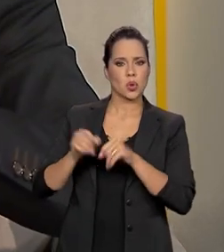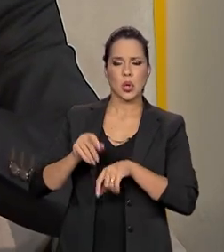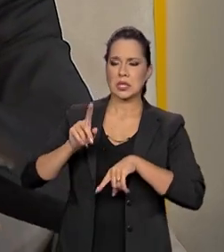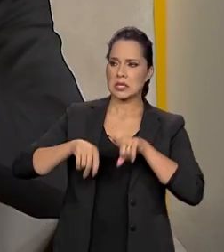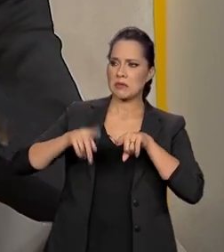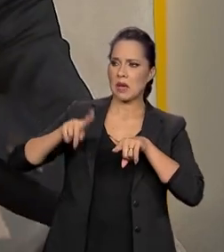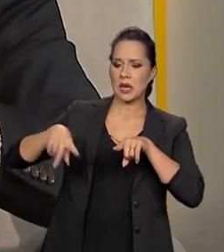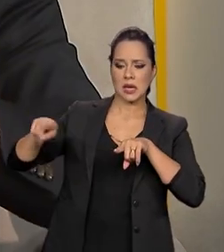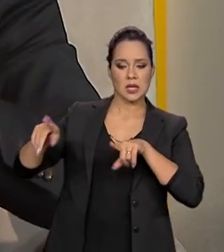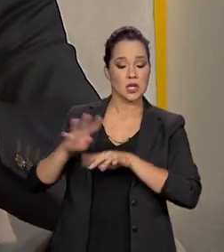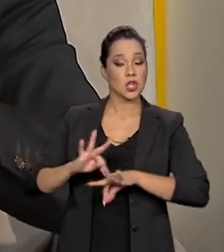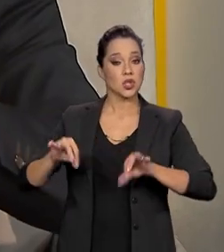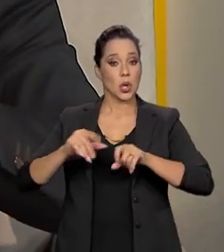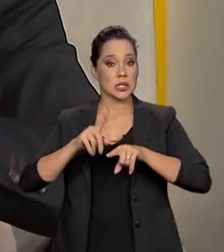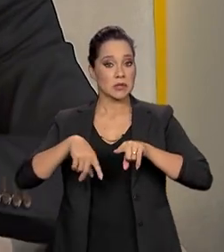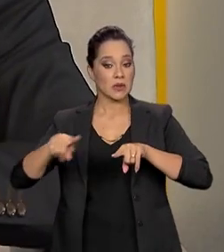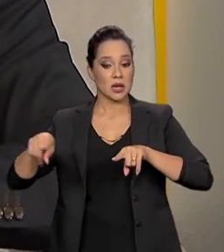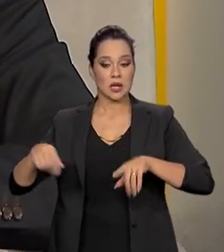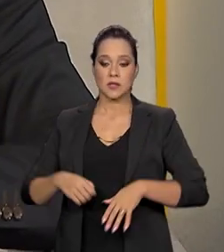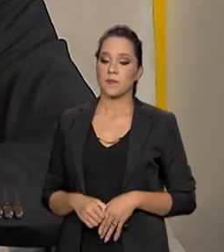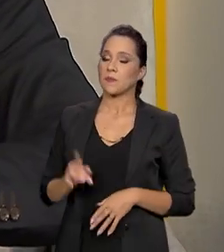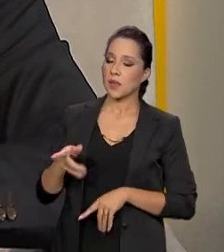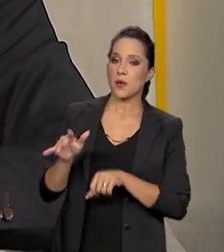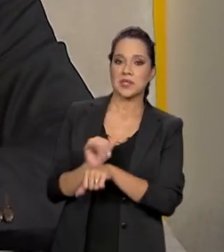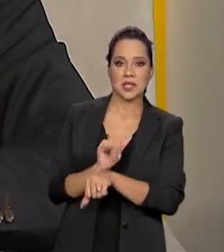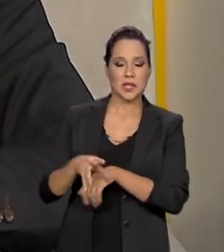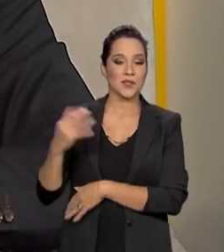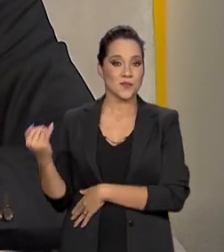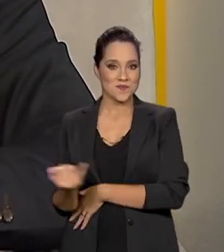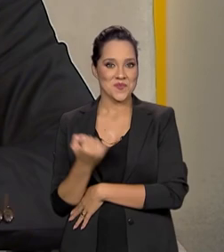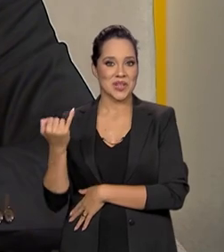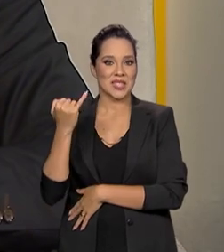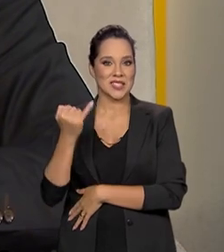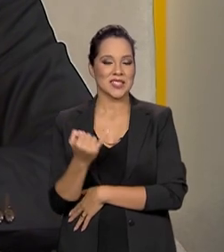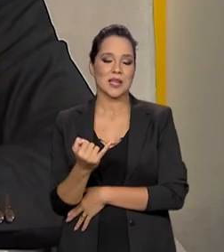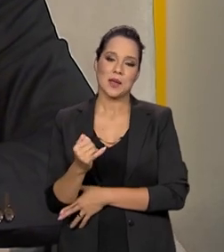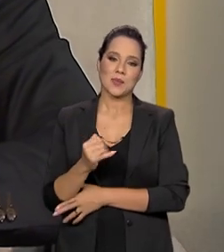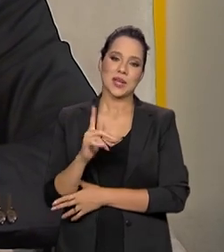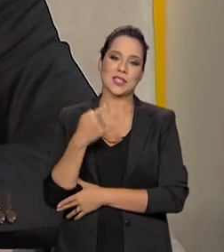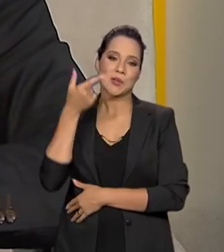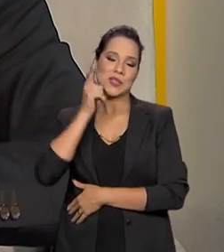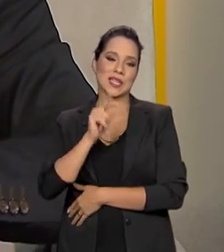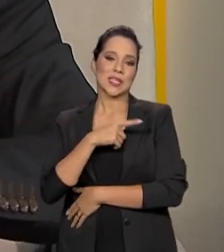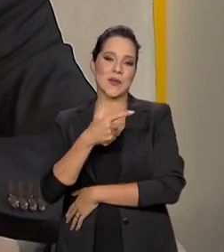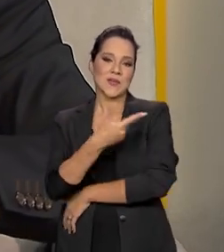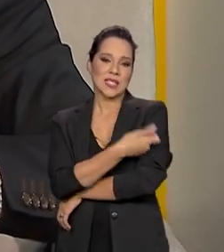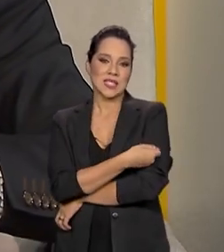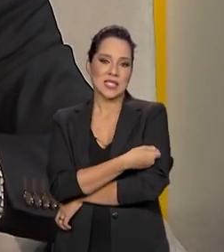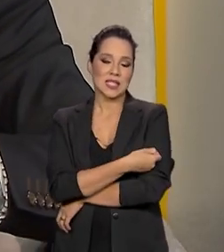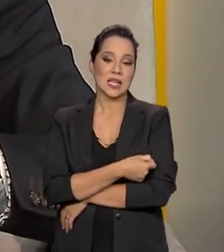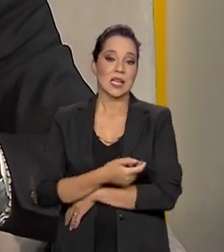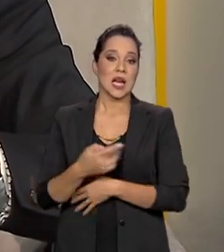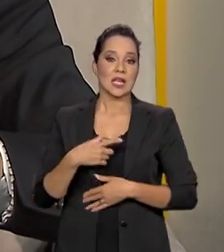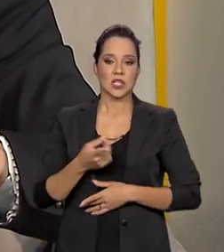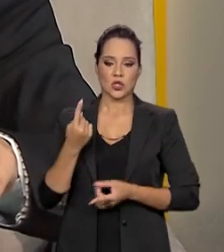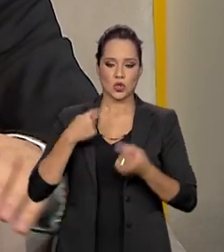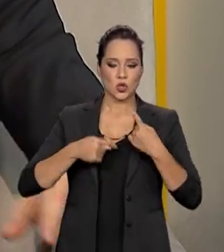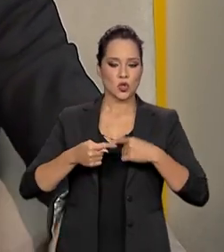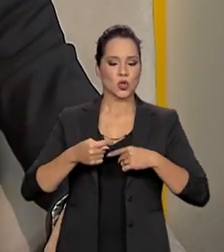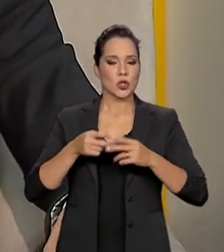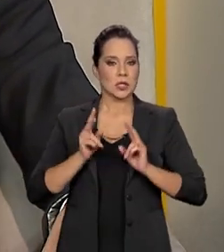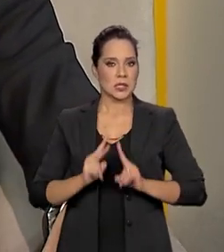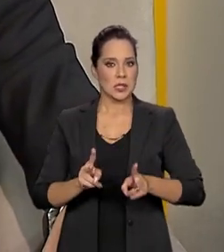variantes, entre todas as variantes. É uma estratégia importante para que a gente tenha uma vacina de reposição sempre,